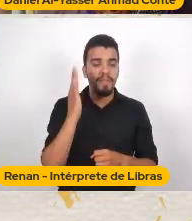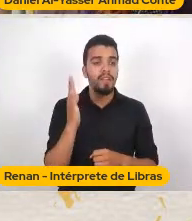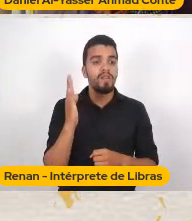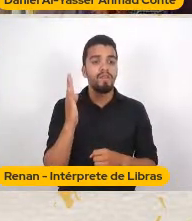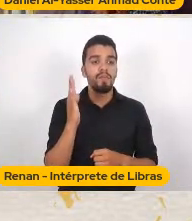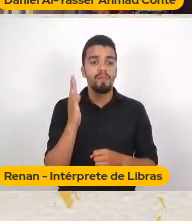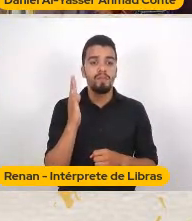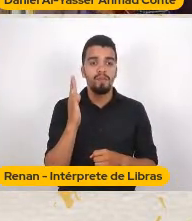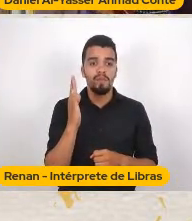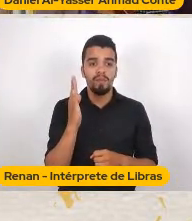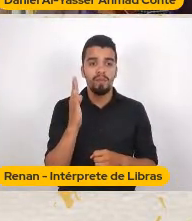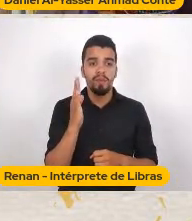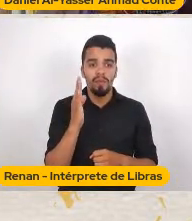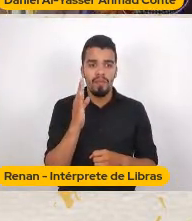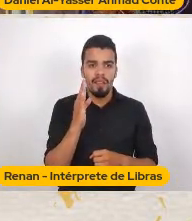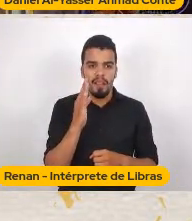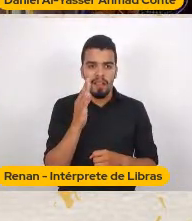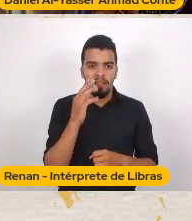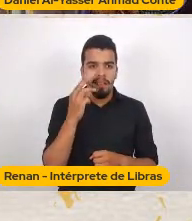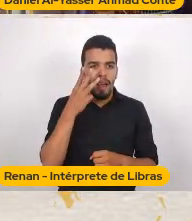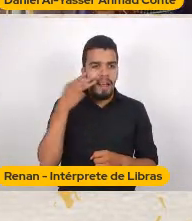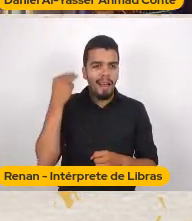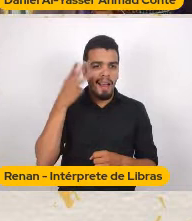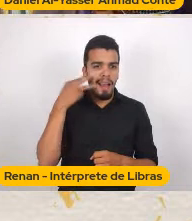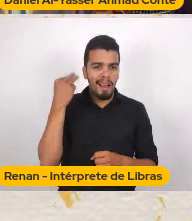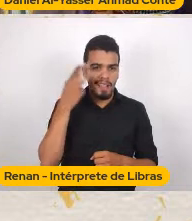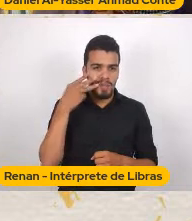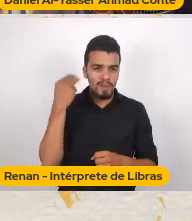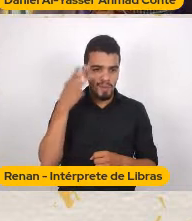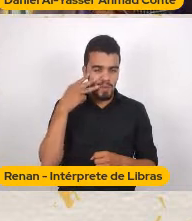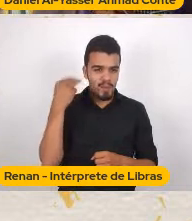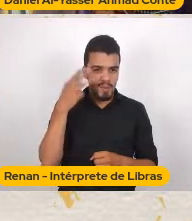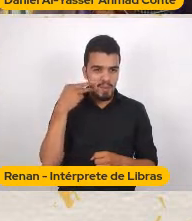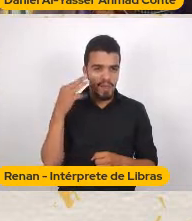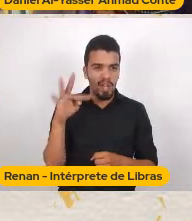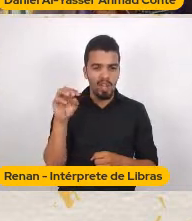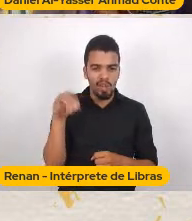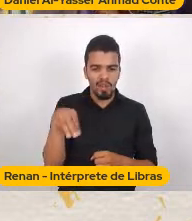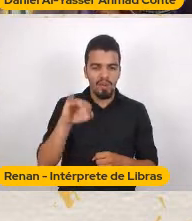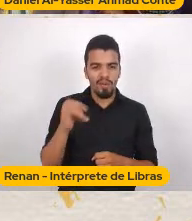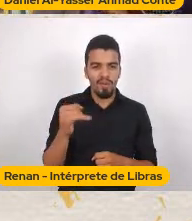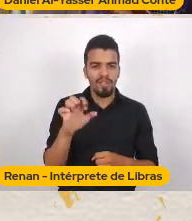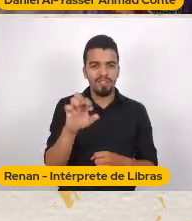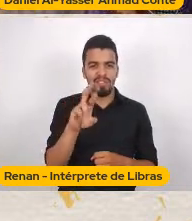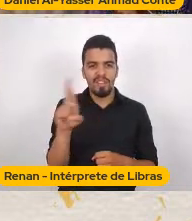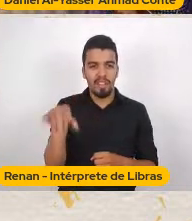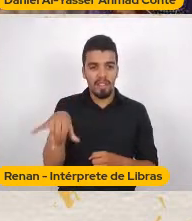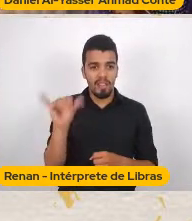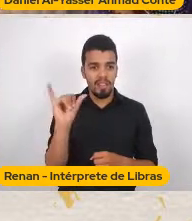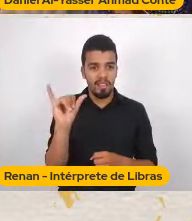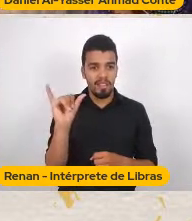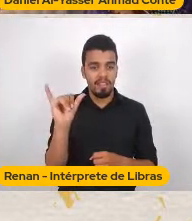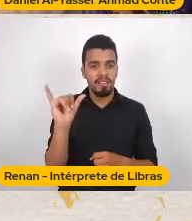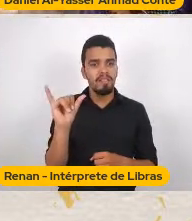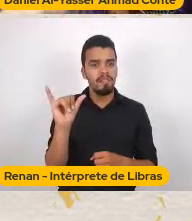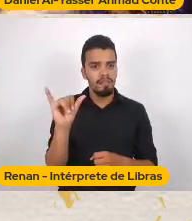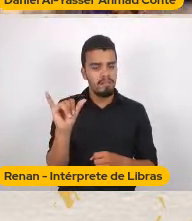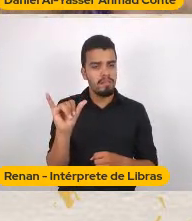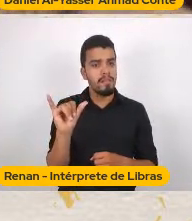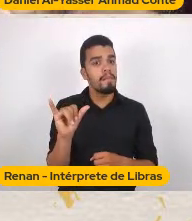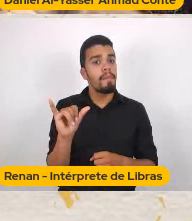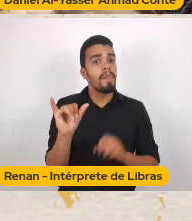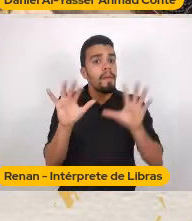Na Tupi Em 73 O Tom e Jerry Estreia na Tupi Mas ele só foi Produzido até